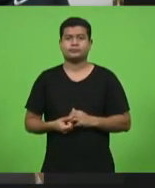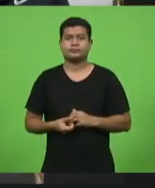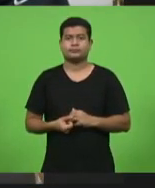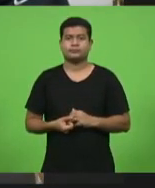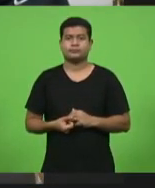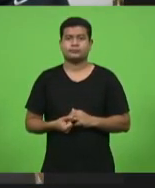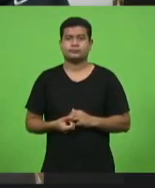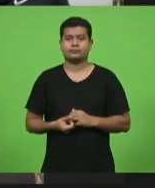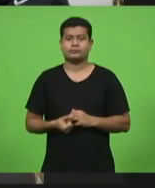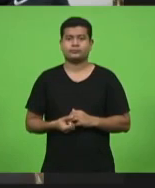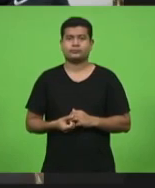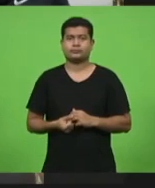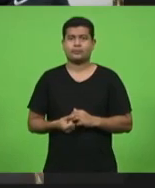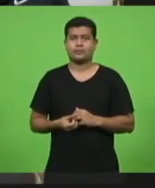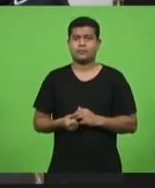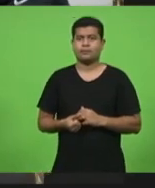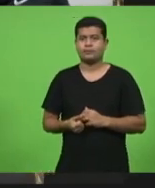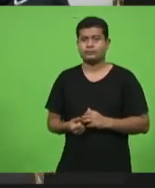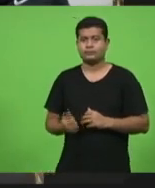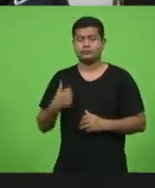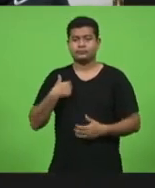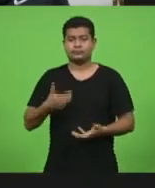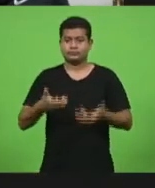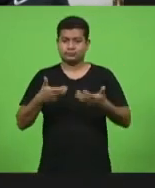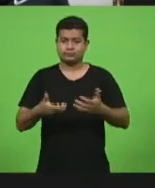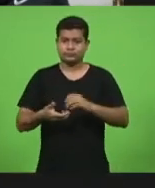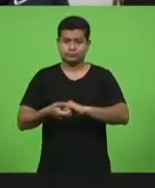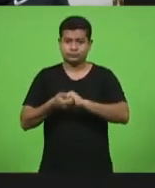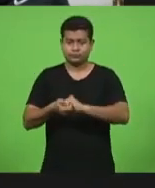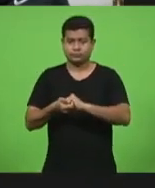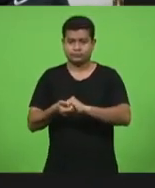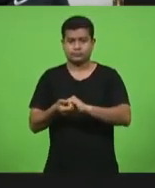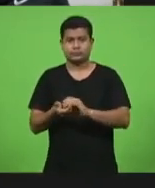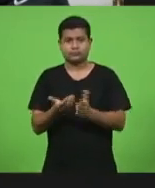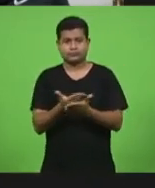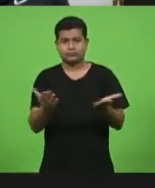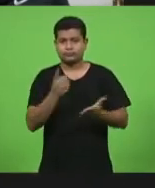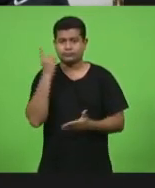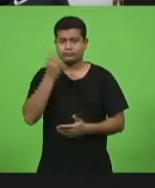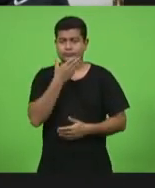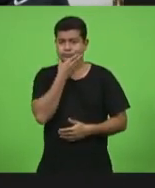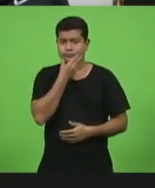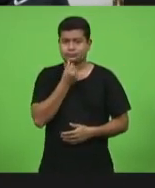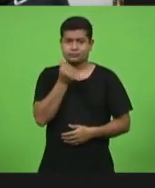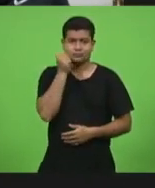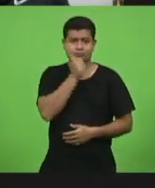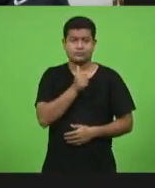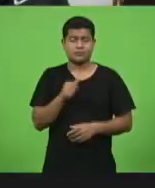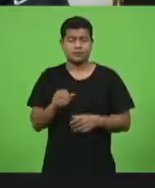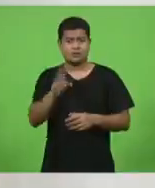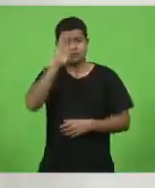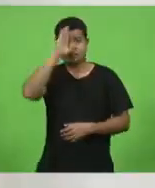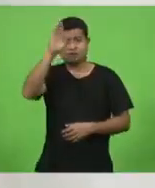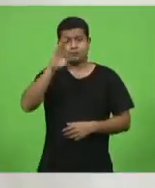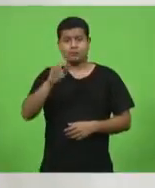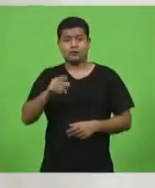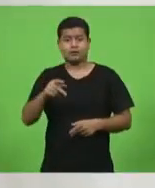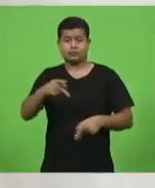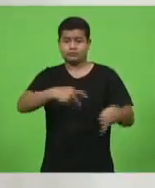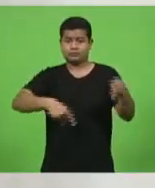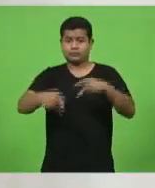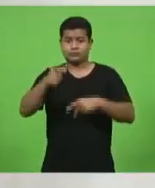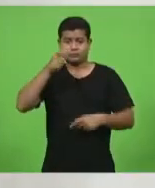Eu quero, cumprimentando os deputados e as deputadas e principalmente o público que nos acompanha, fazer duas